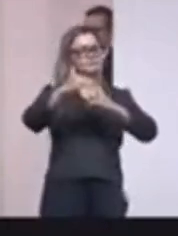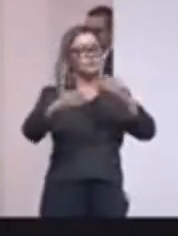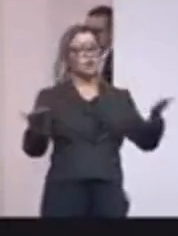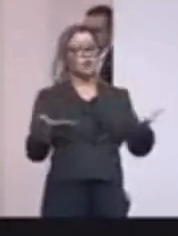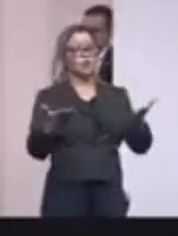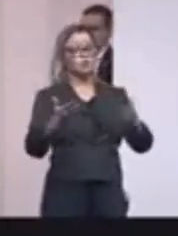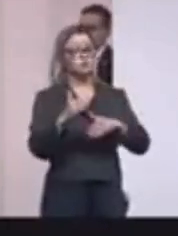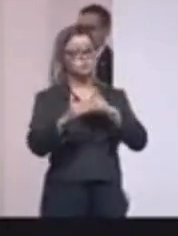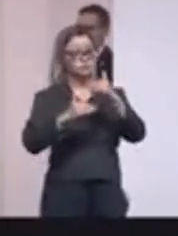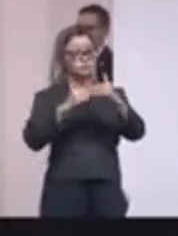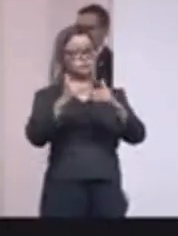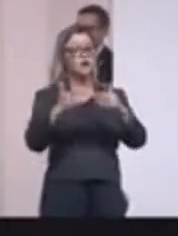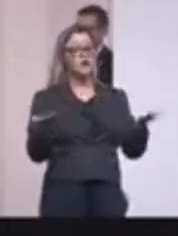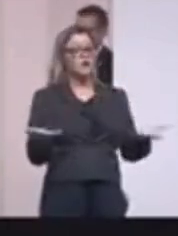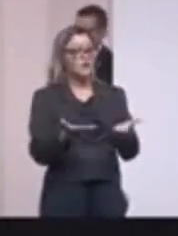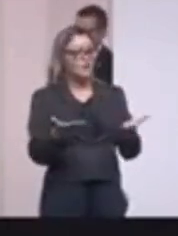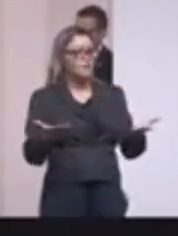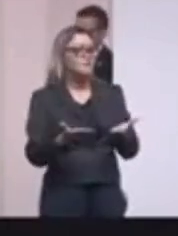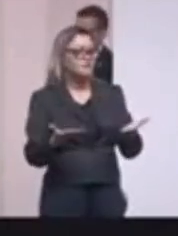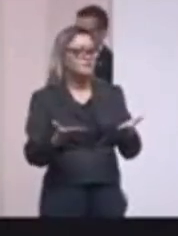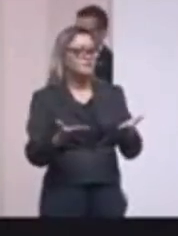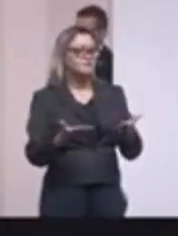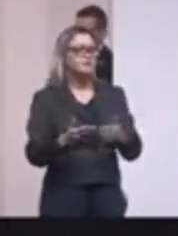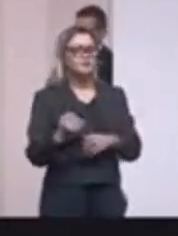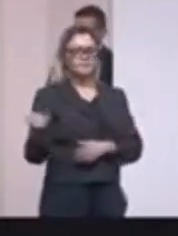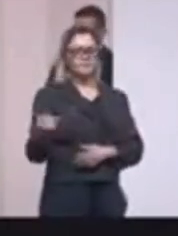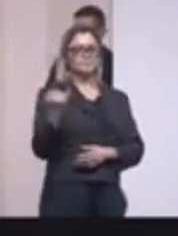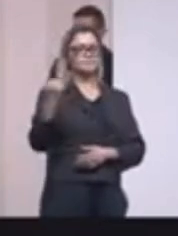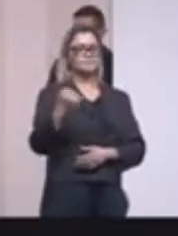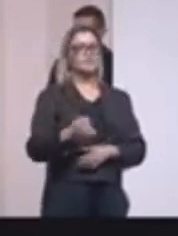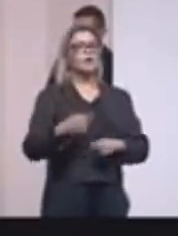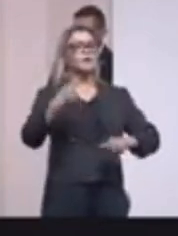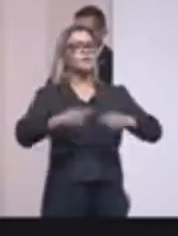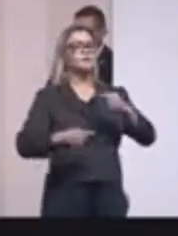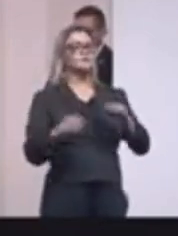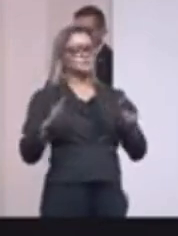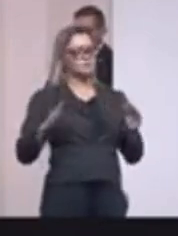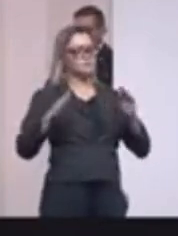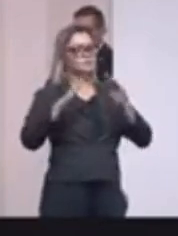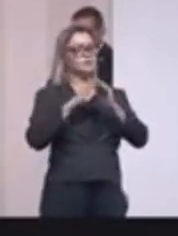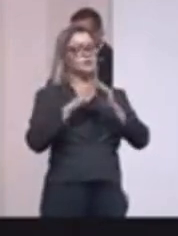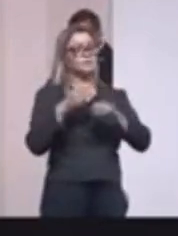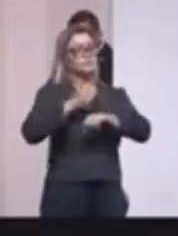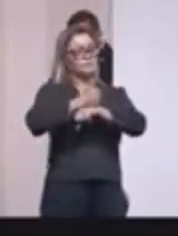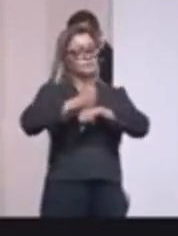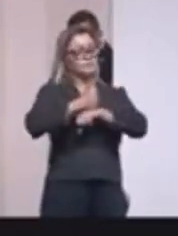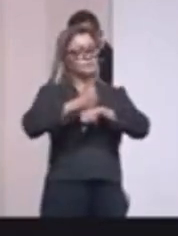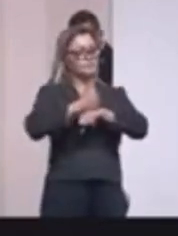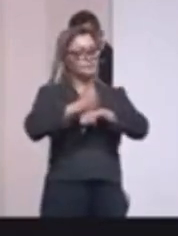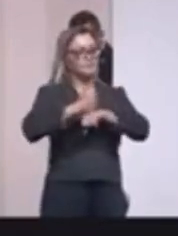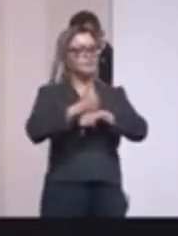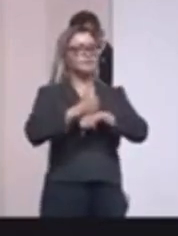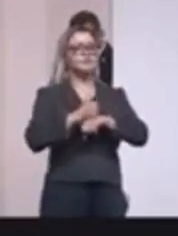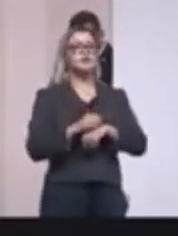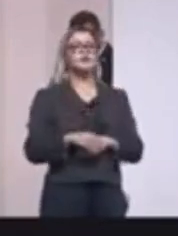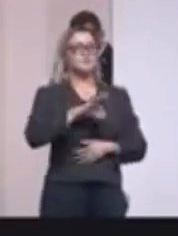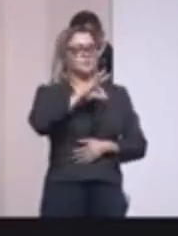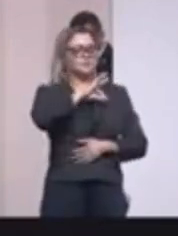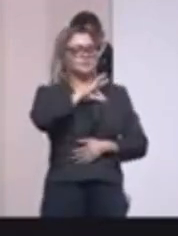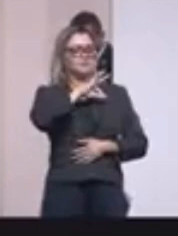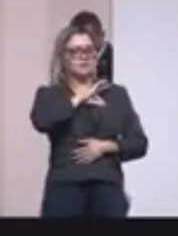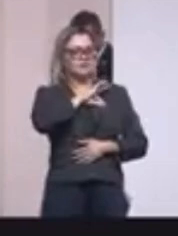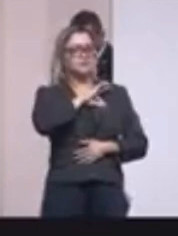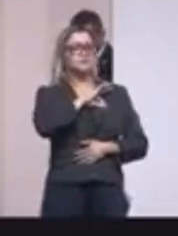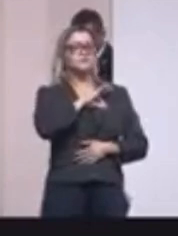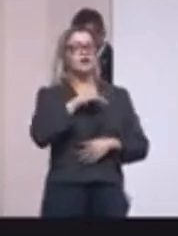desse espaço importante que é a política habitacional para os profissionais, para os policiais. Então,